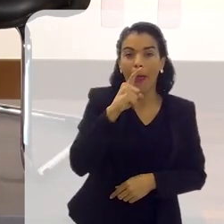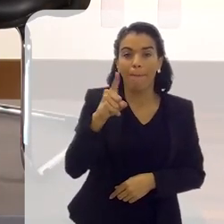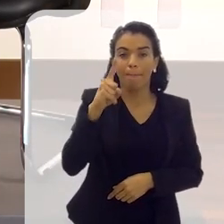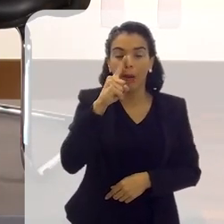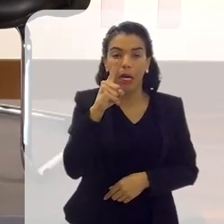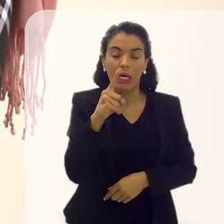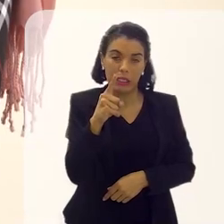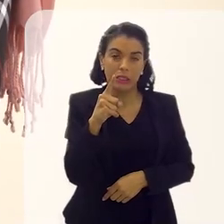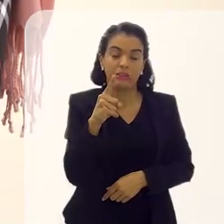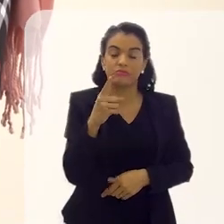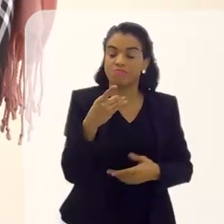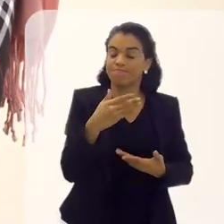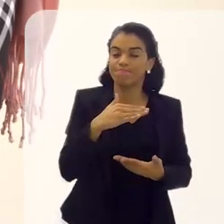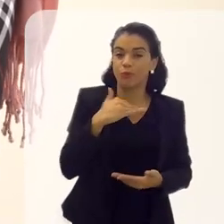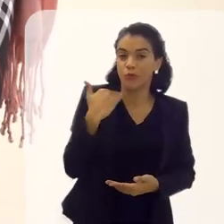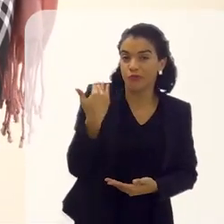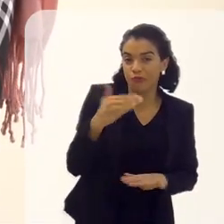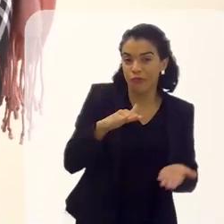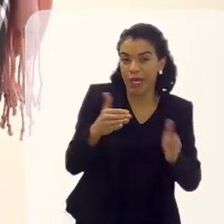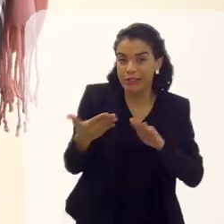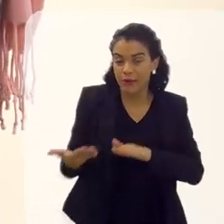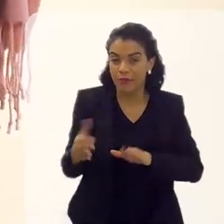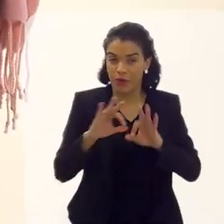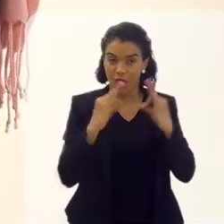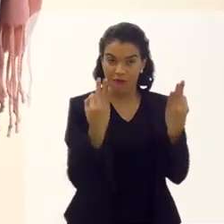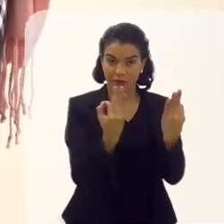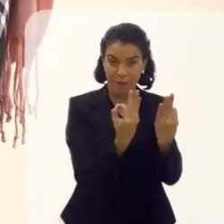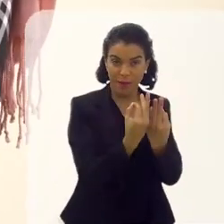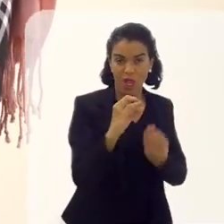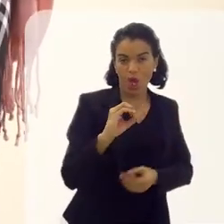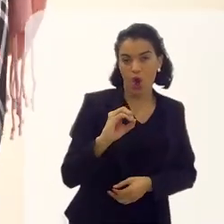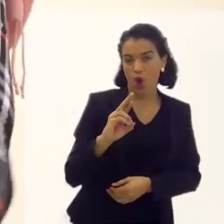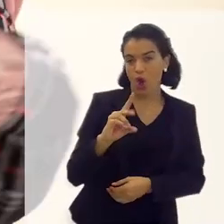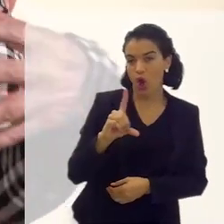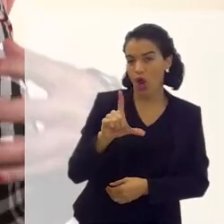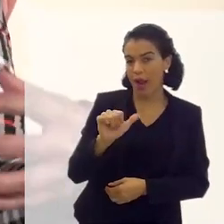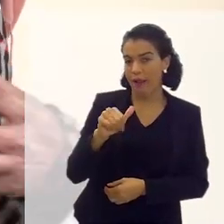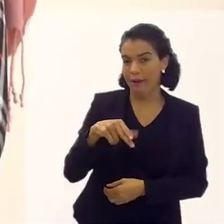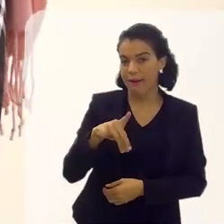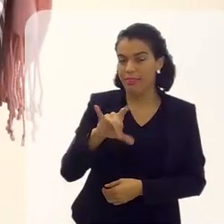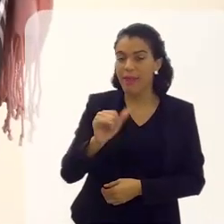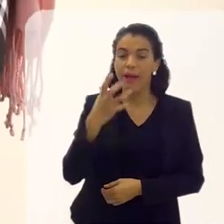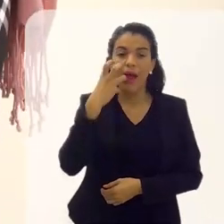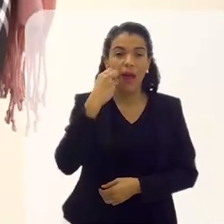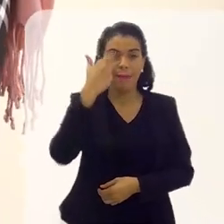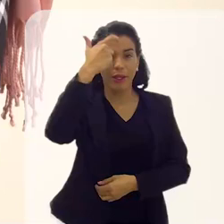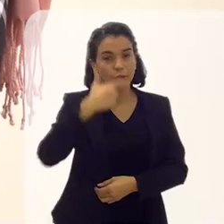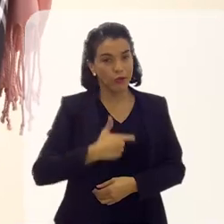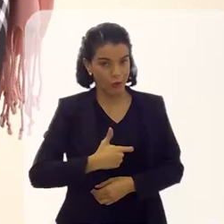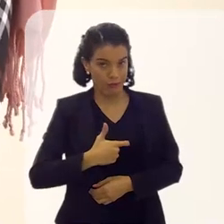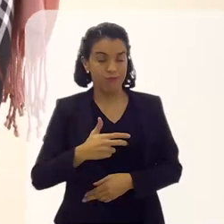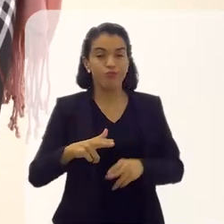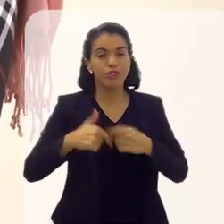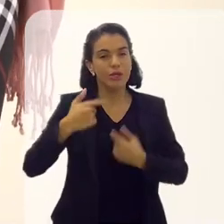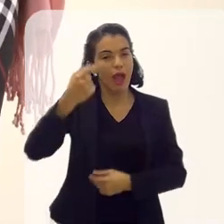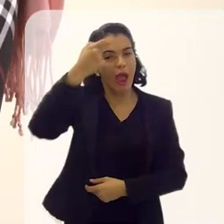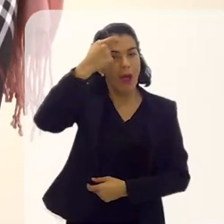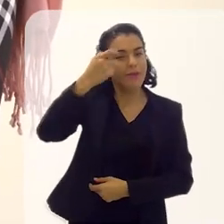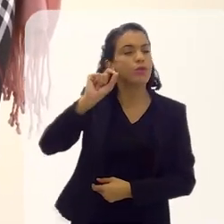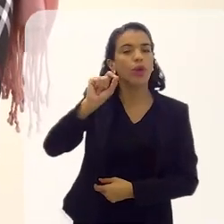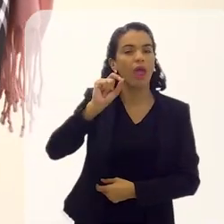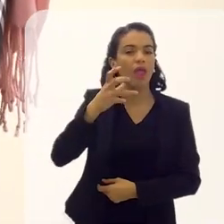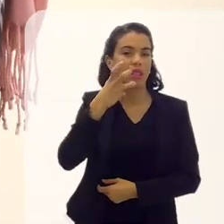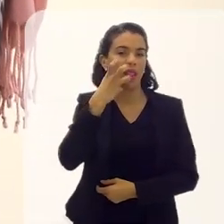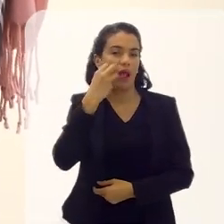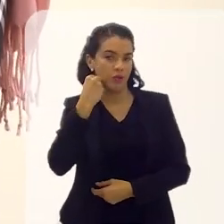meus pais. Eu morava numa cidadezinha chamada Morragudo e uma família de Orlândia, que é uma cidade de perto, me adotou. Então, eu tenho essa cabeça de